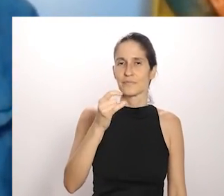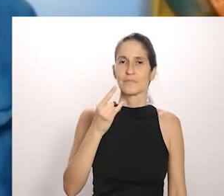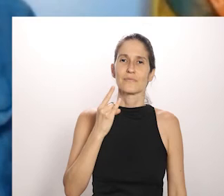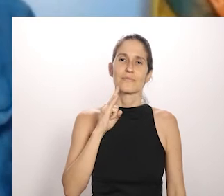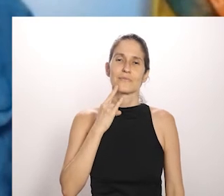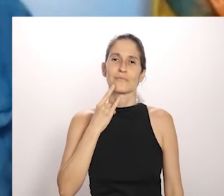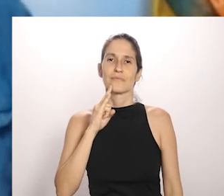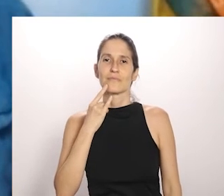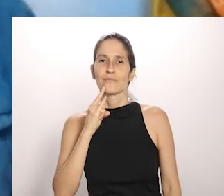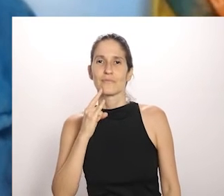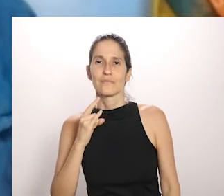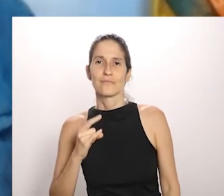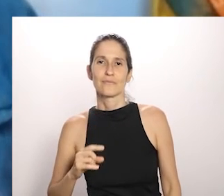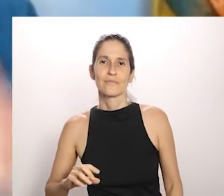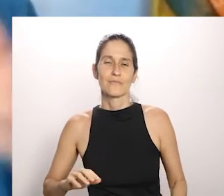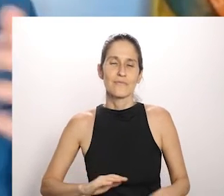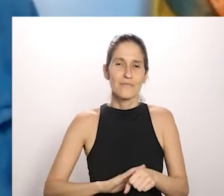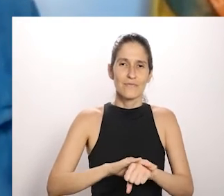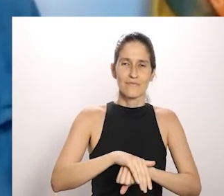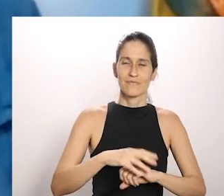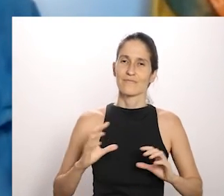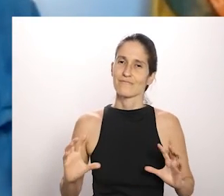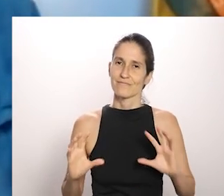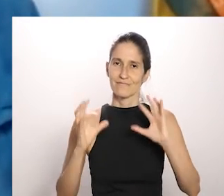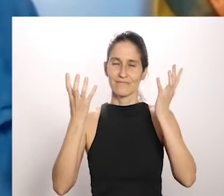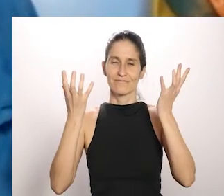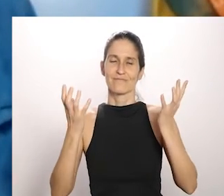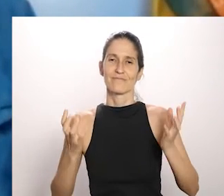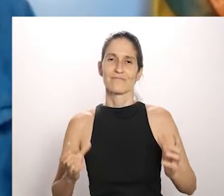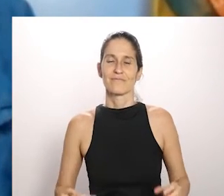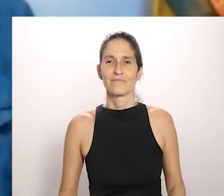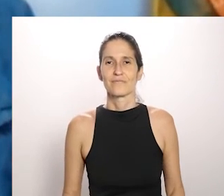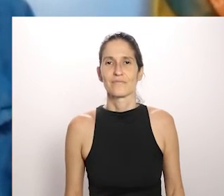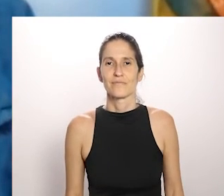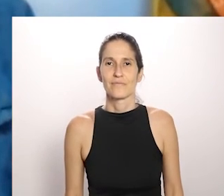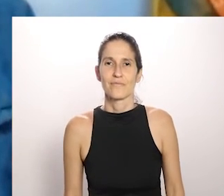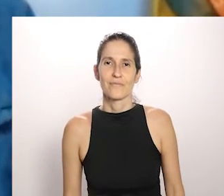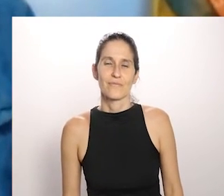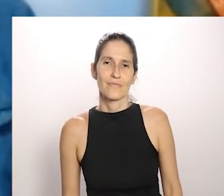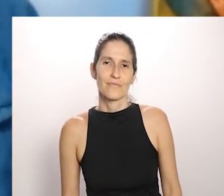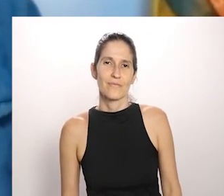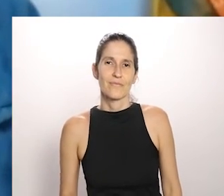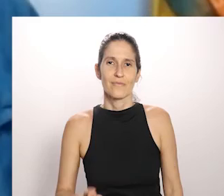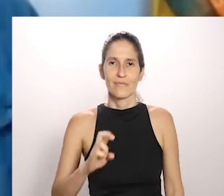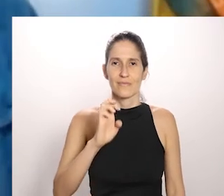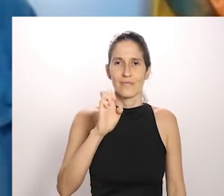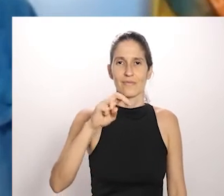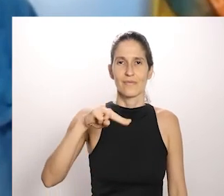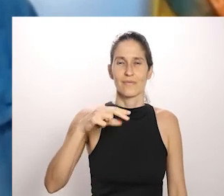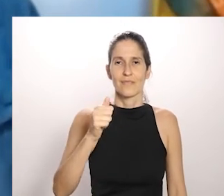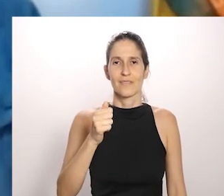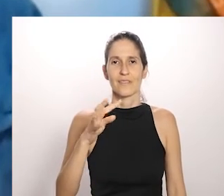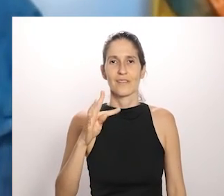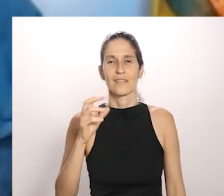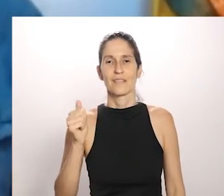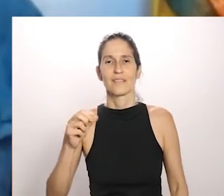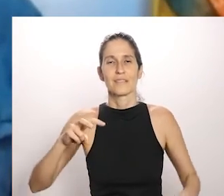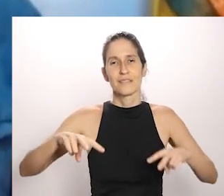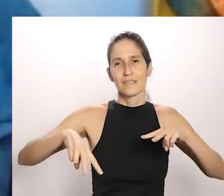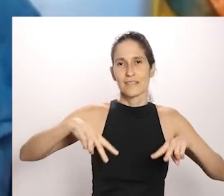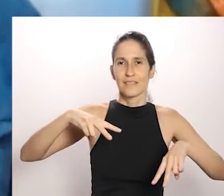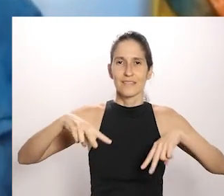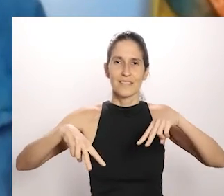tumapitu numa noite de cartaz. Renata se